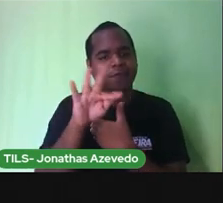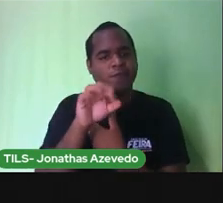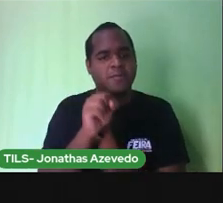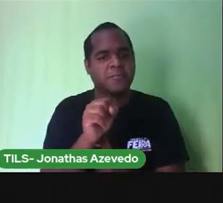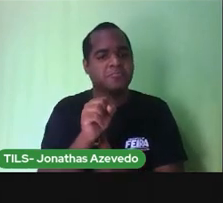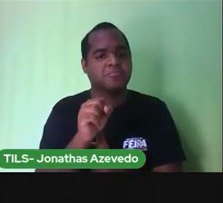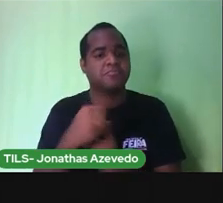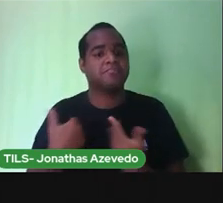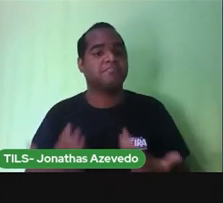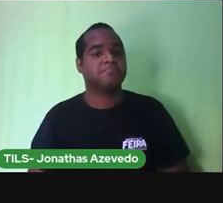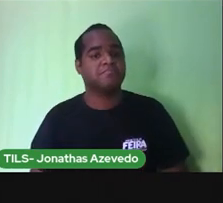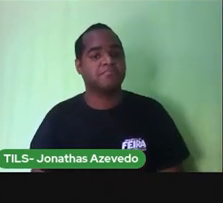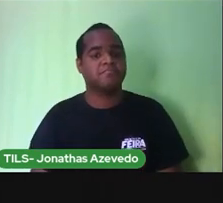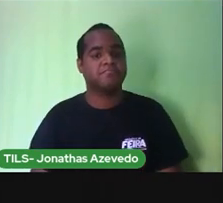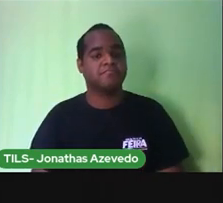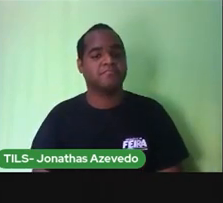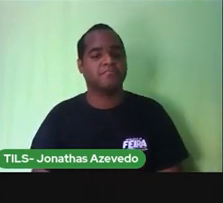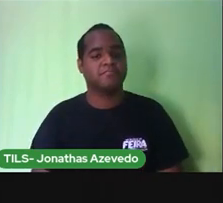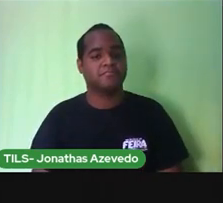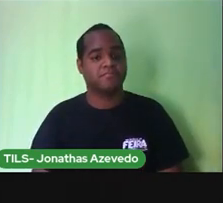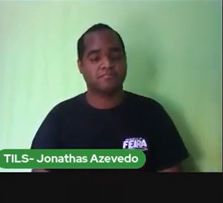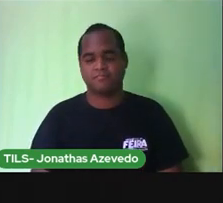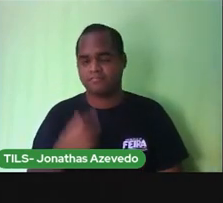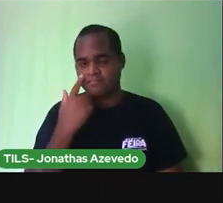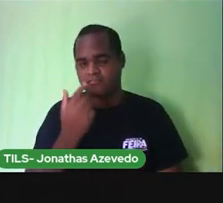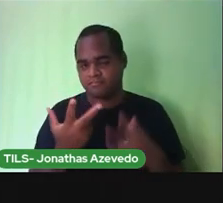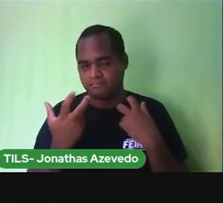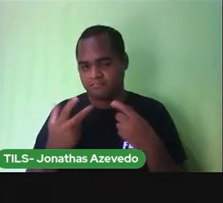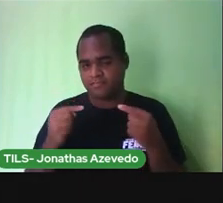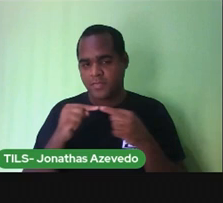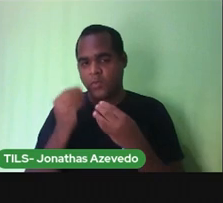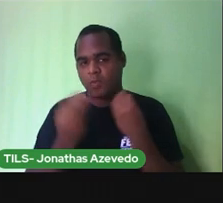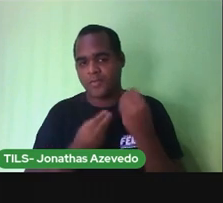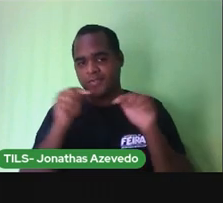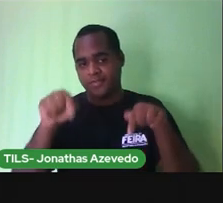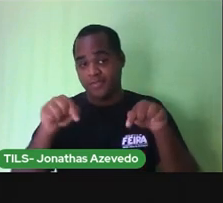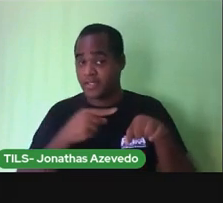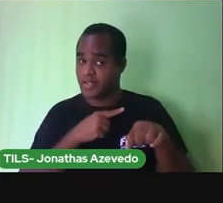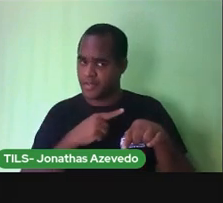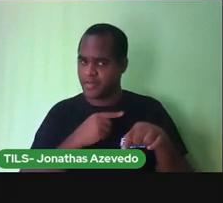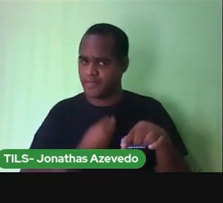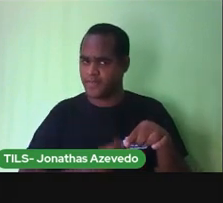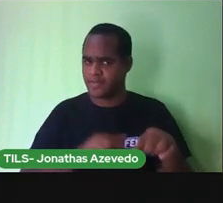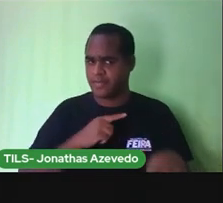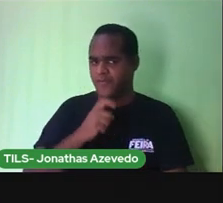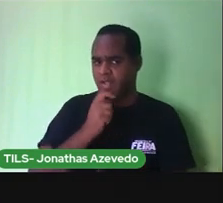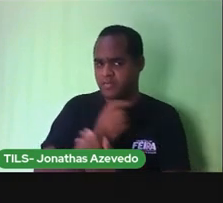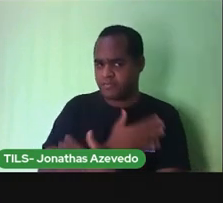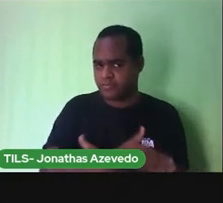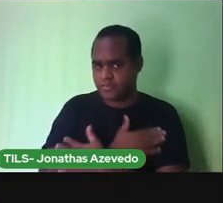características? Você percebe essas características na nossa cidade?